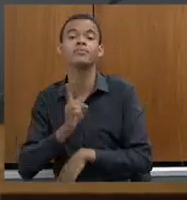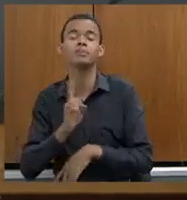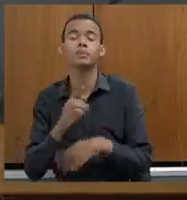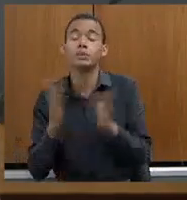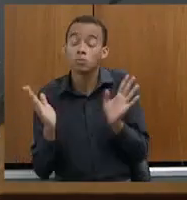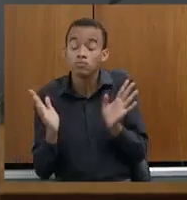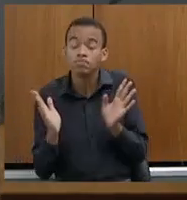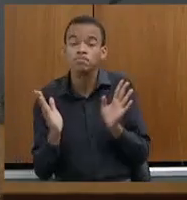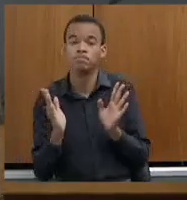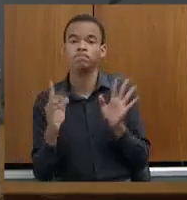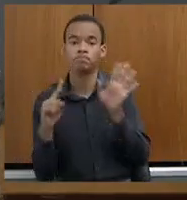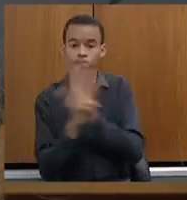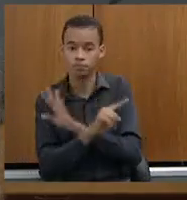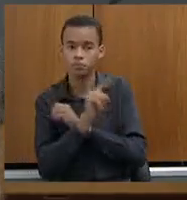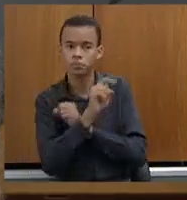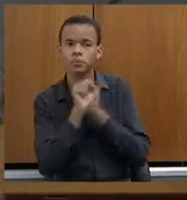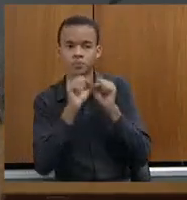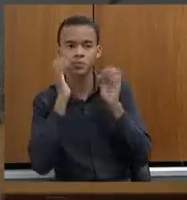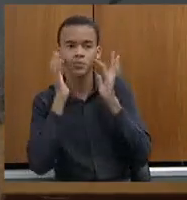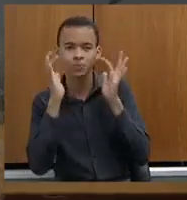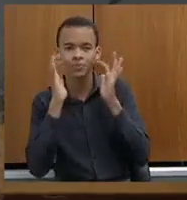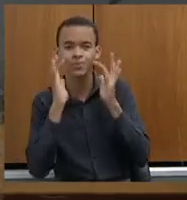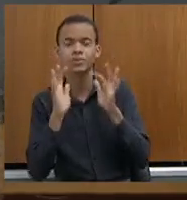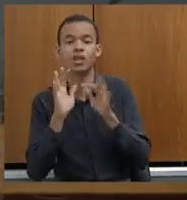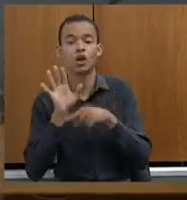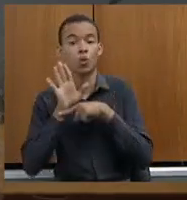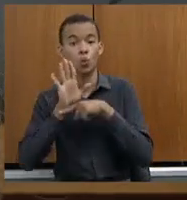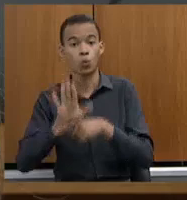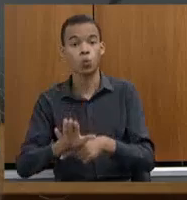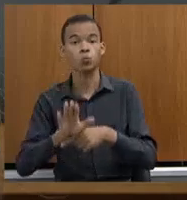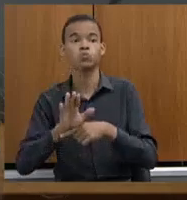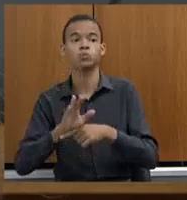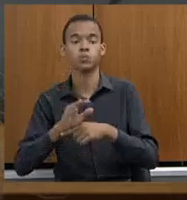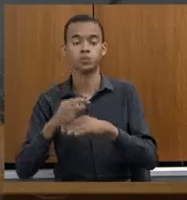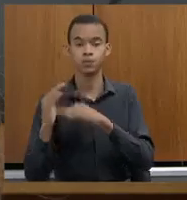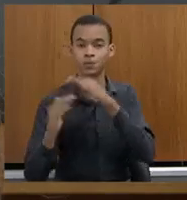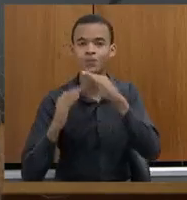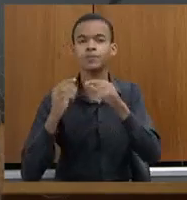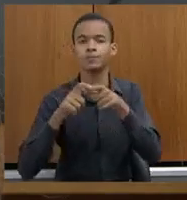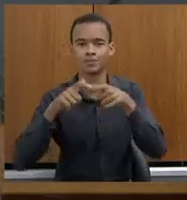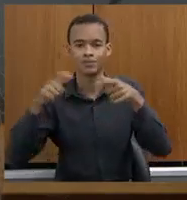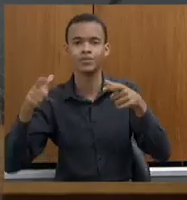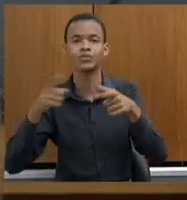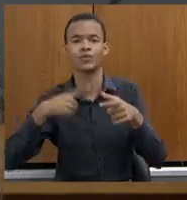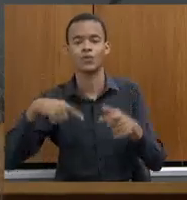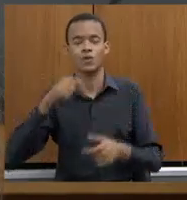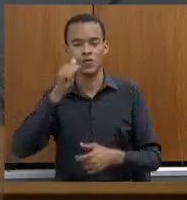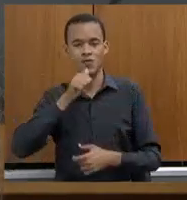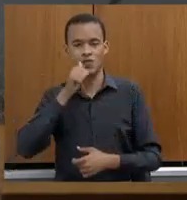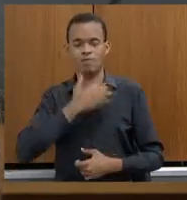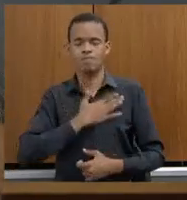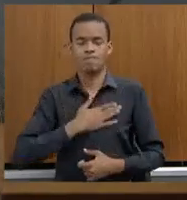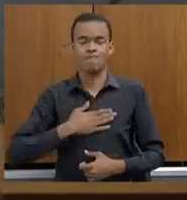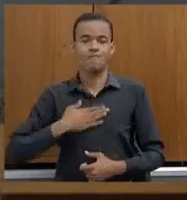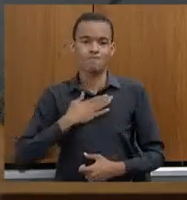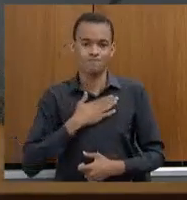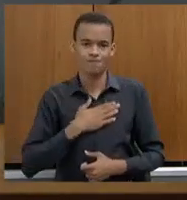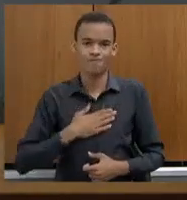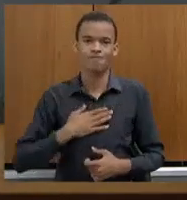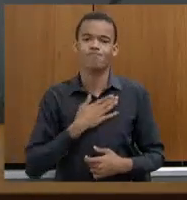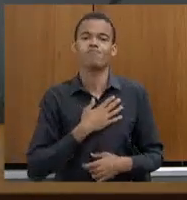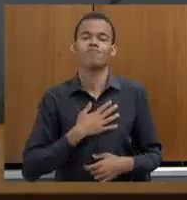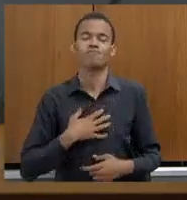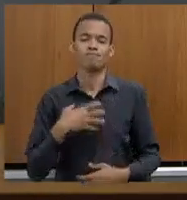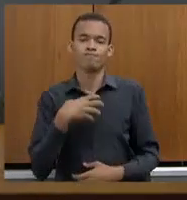pensar em ampliar isso para nós, mulheres, realizaria um grande feito